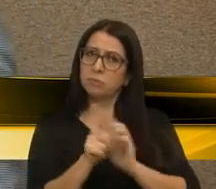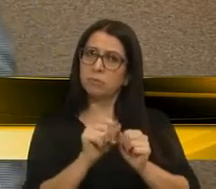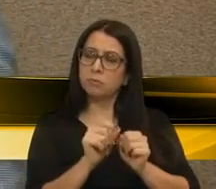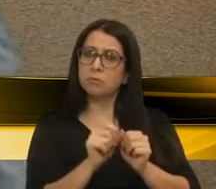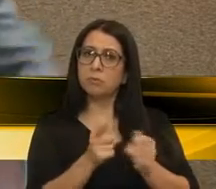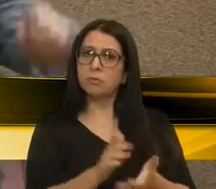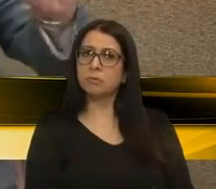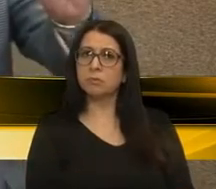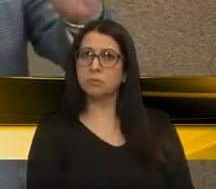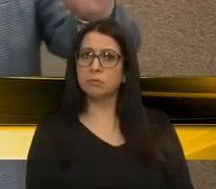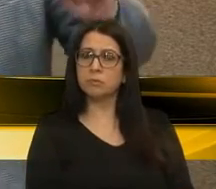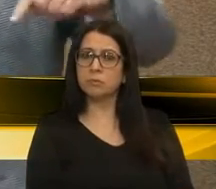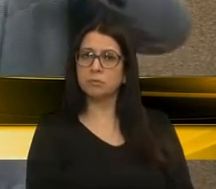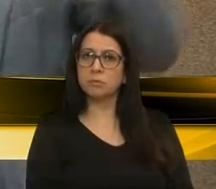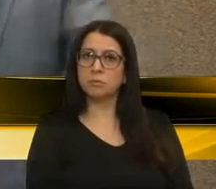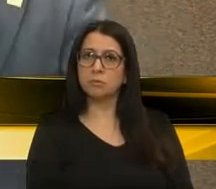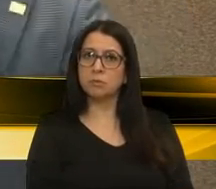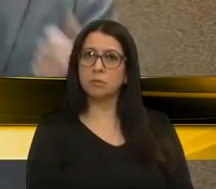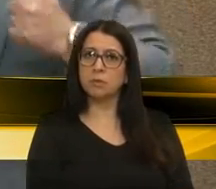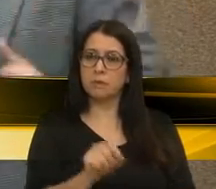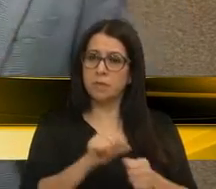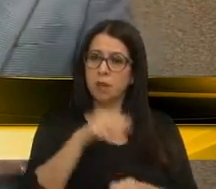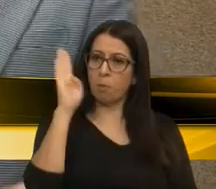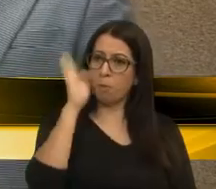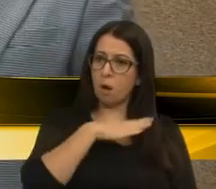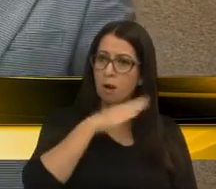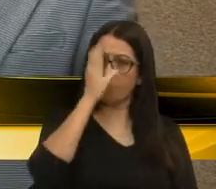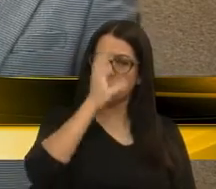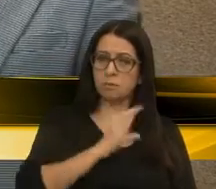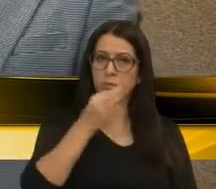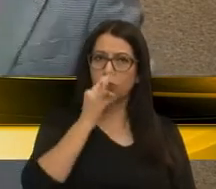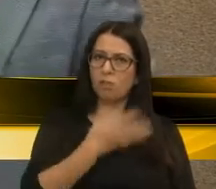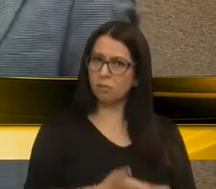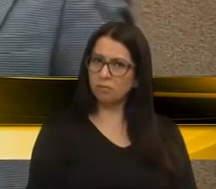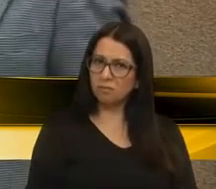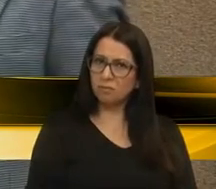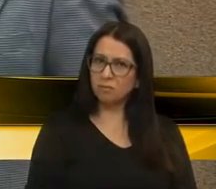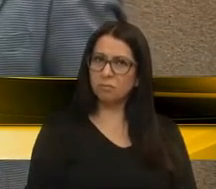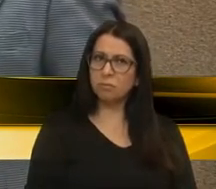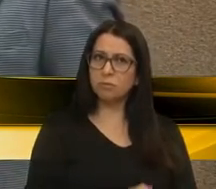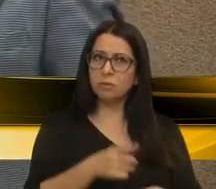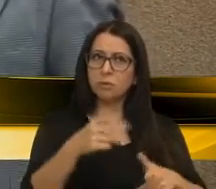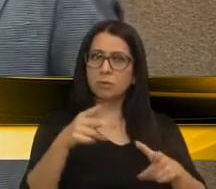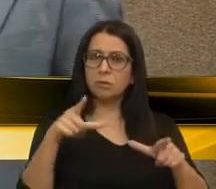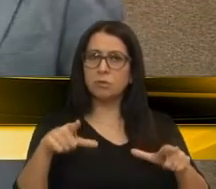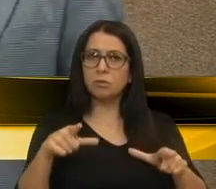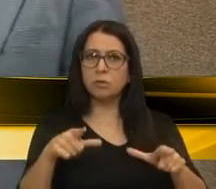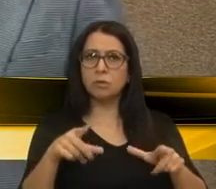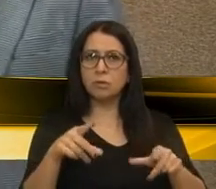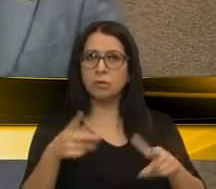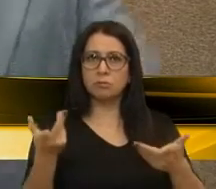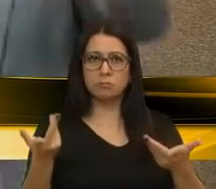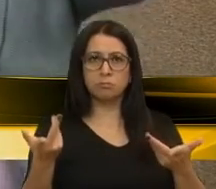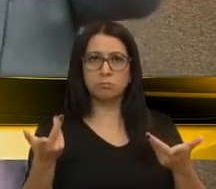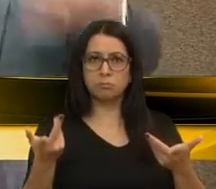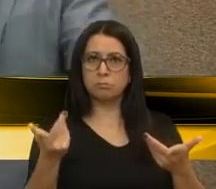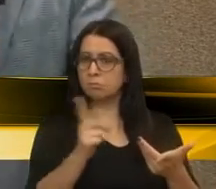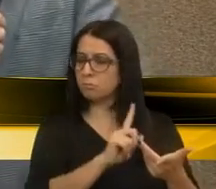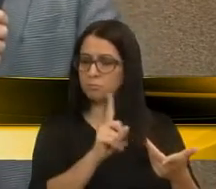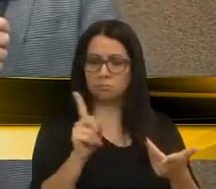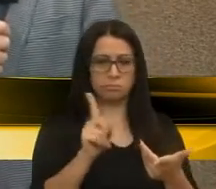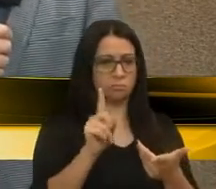que fazer. Elas fizeram mal para o cidadão caixiense, estas bancas? Absolutamente